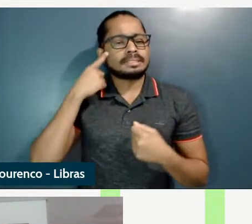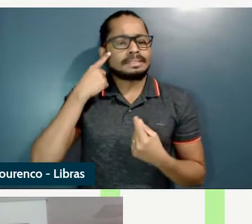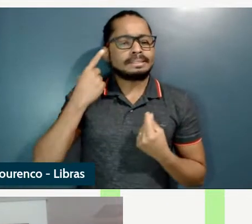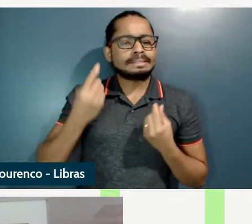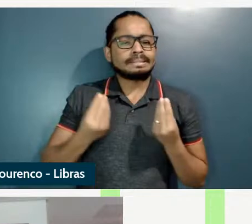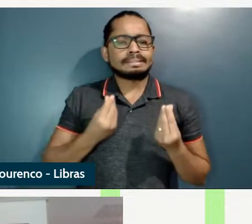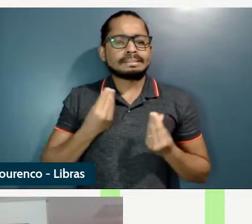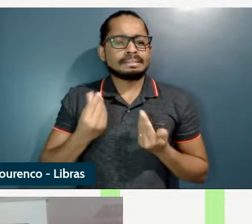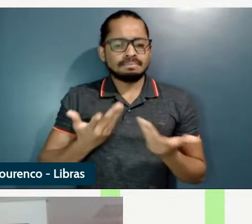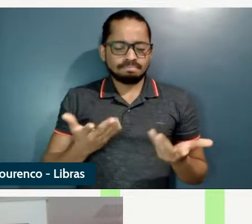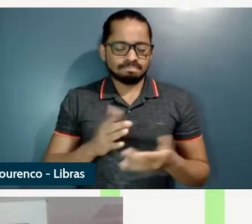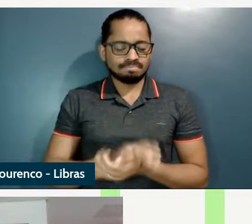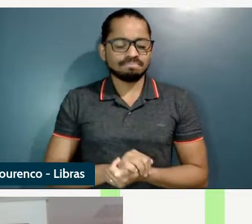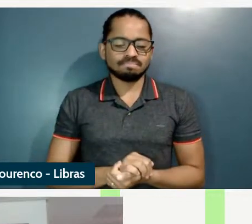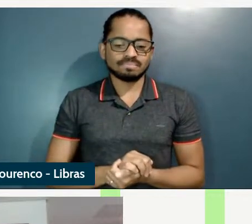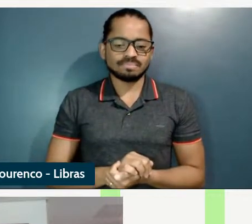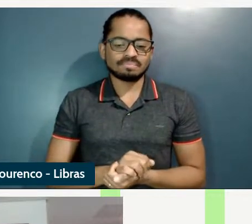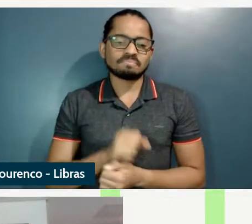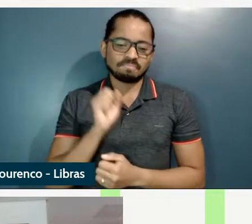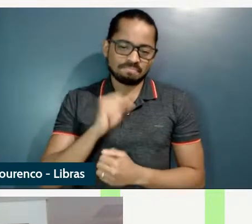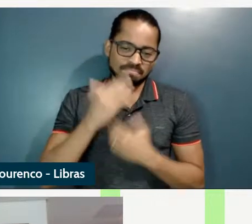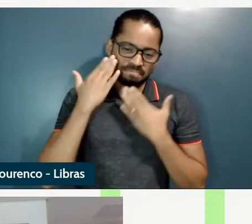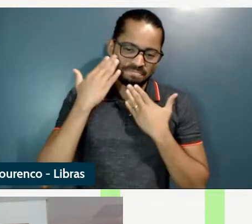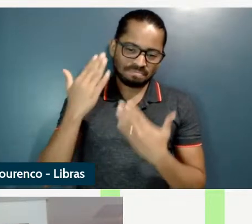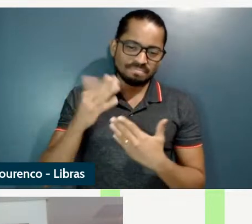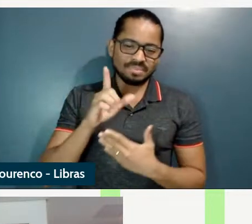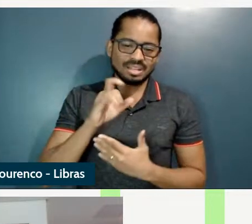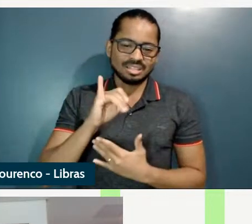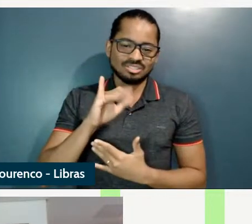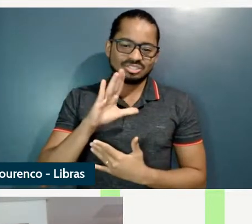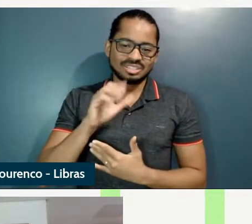sim obrigado Letícia obrigado